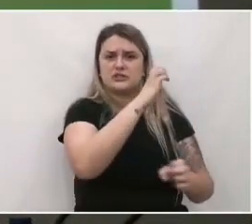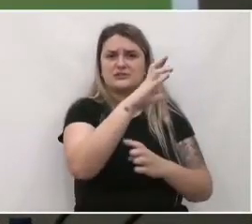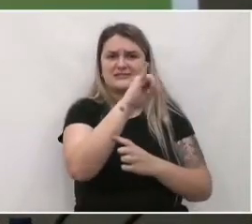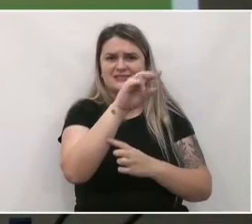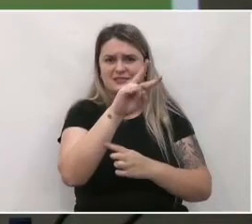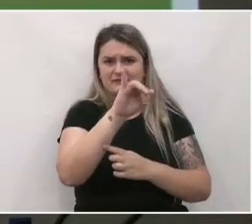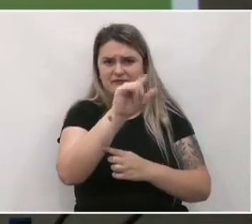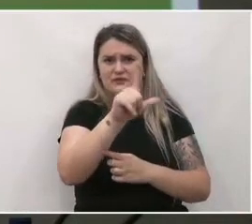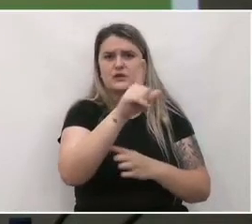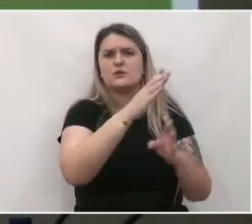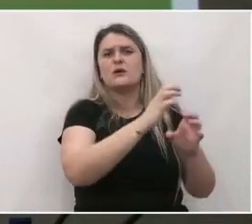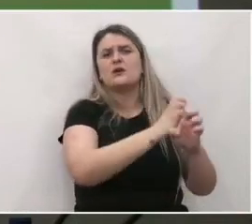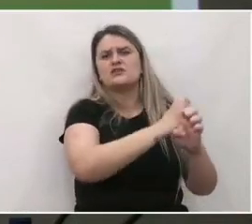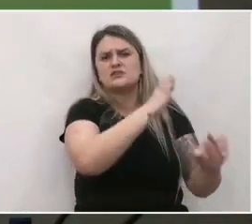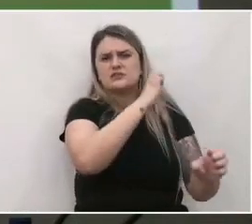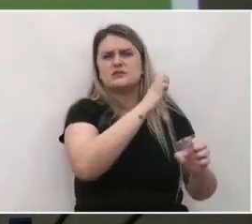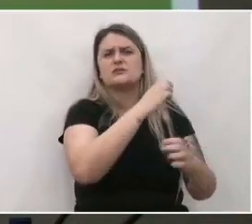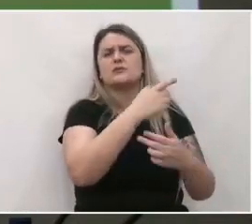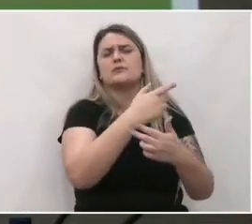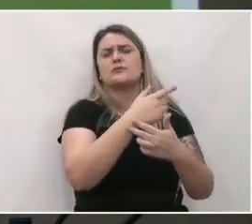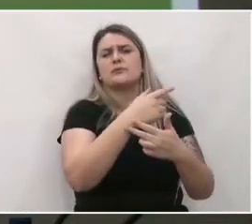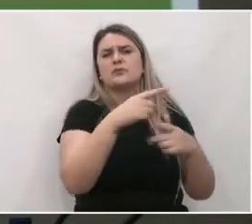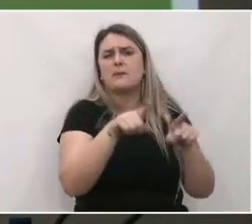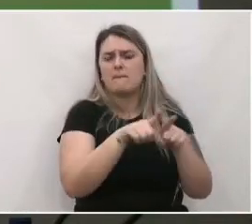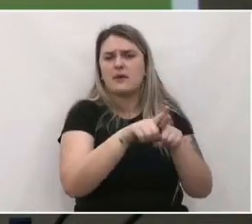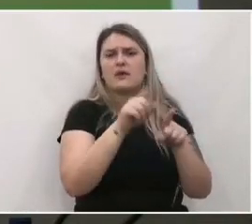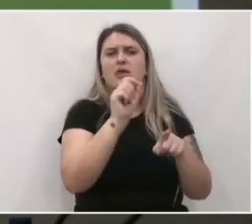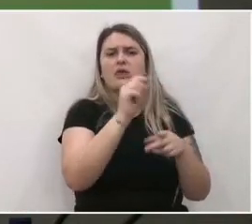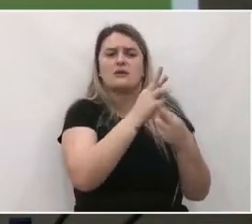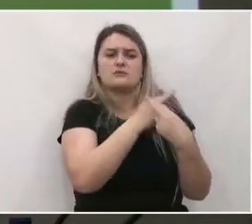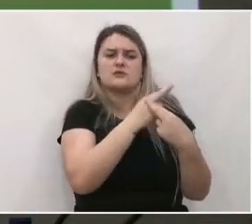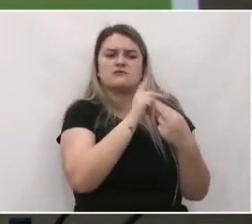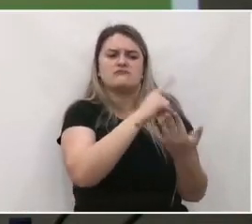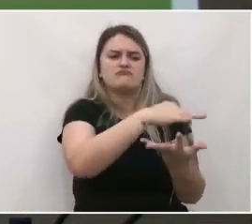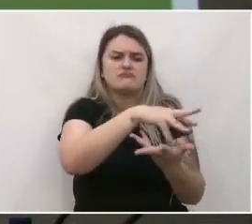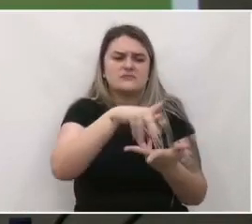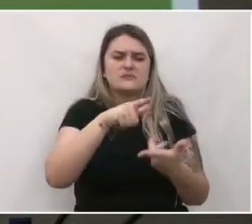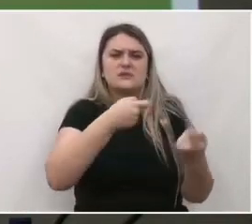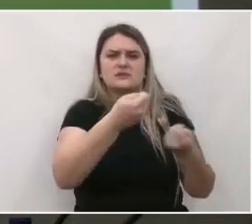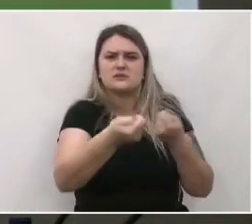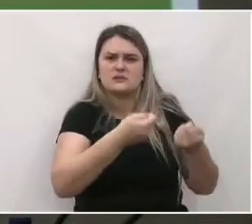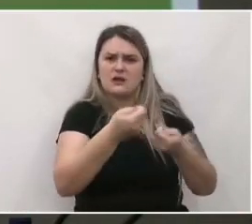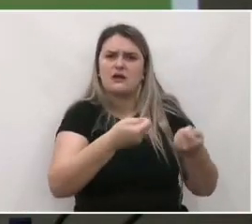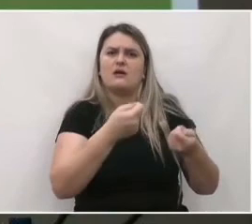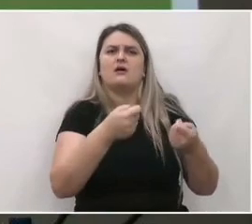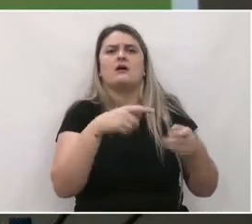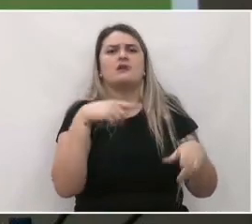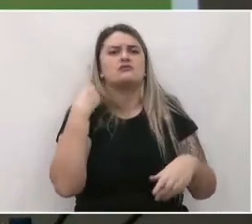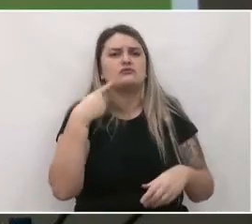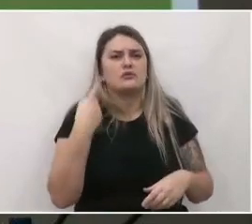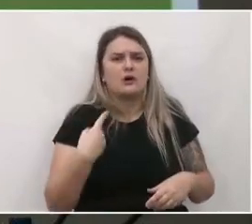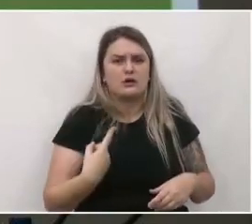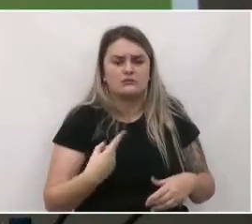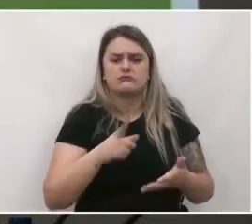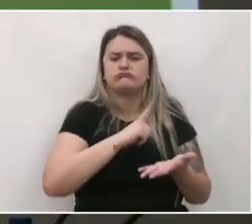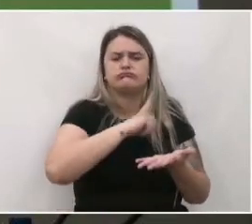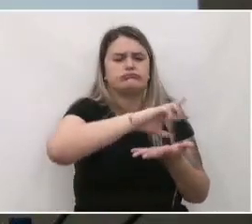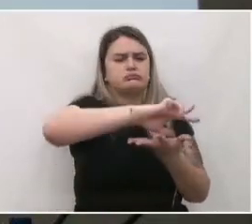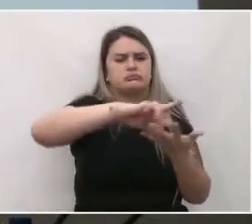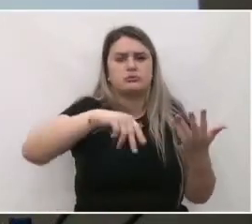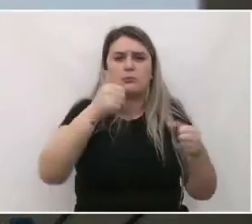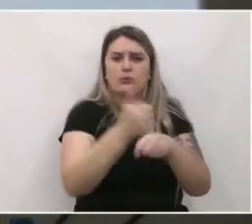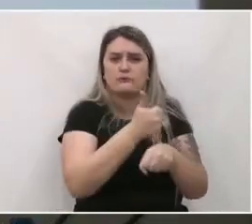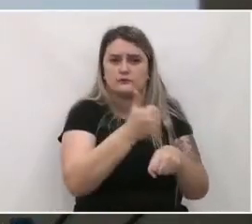ambiental, geógrafo, geólogo, economista, administrador, advogado, dentre outros.